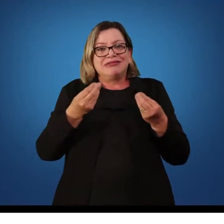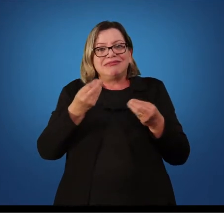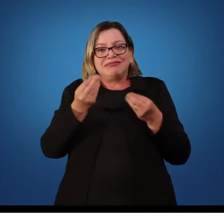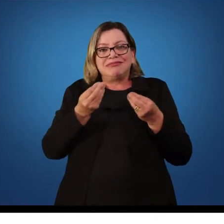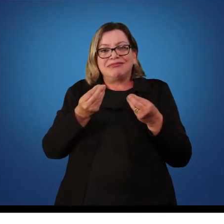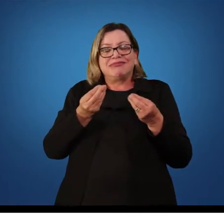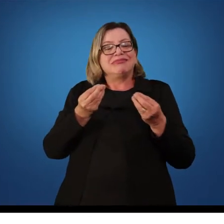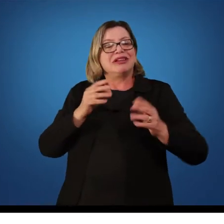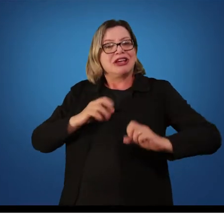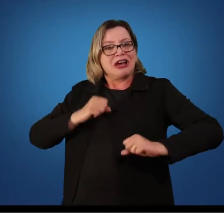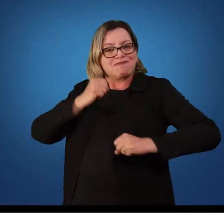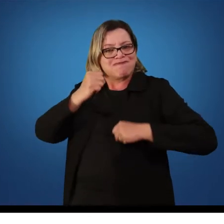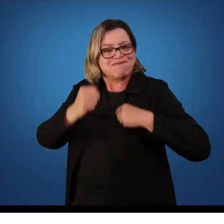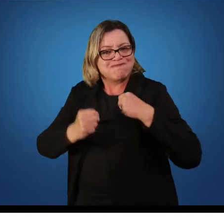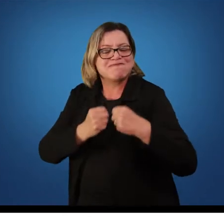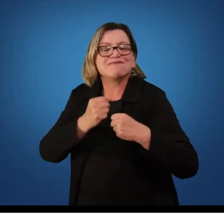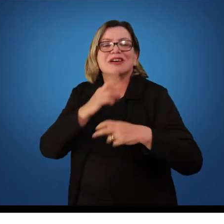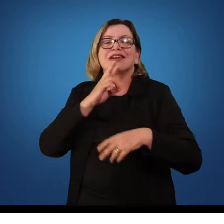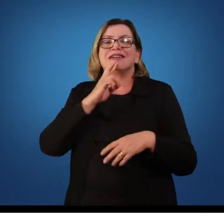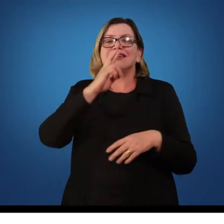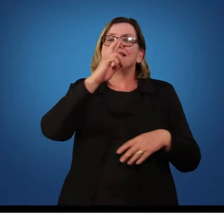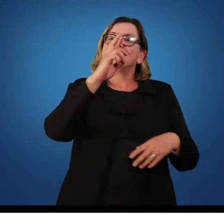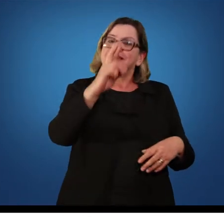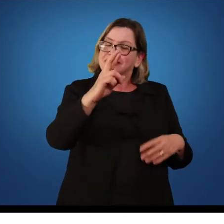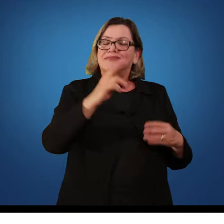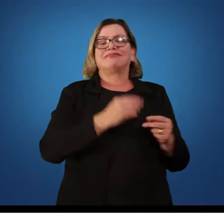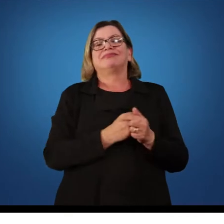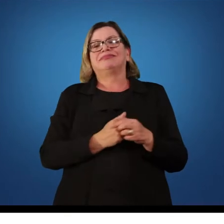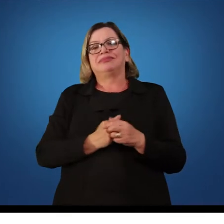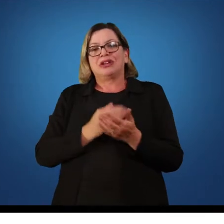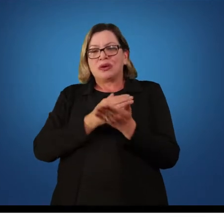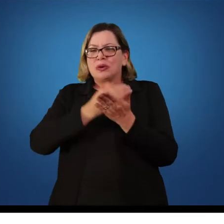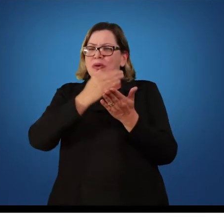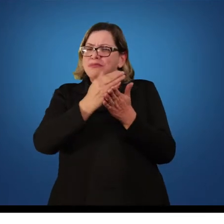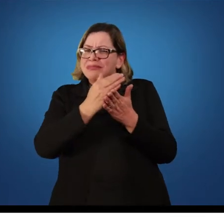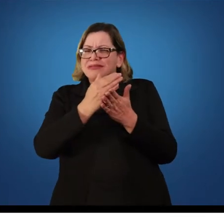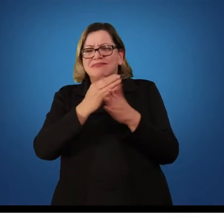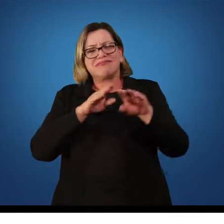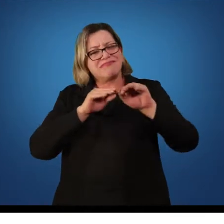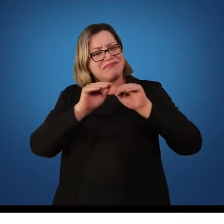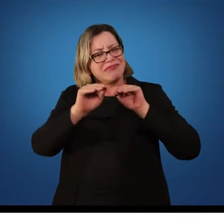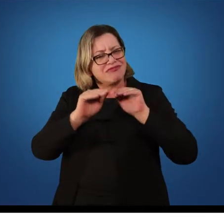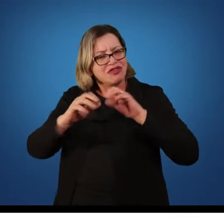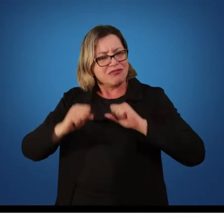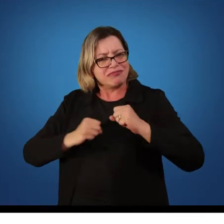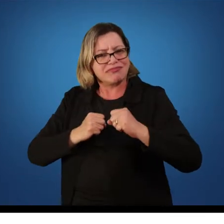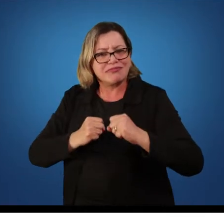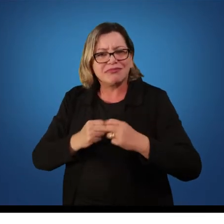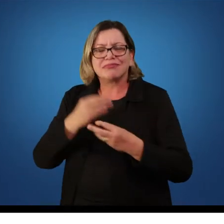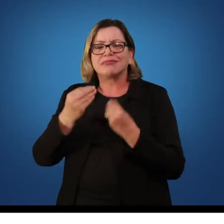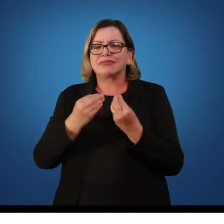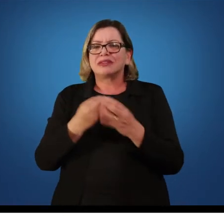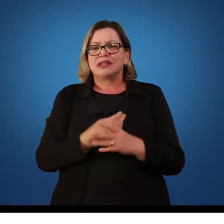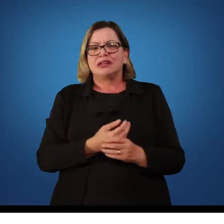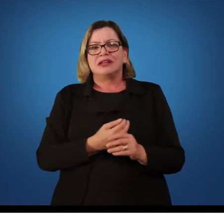a resposta é o início do movimento de saída do bloco.